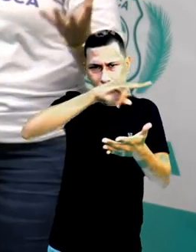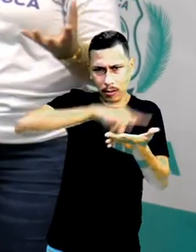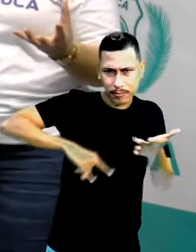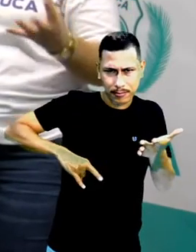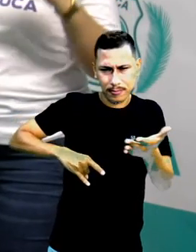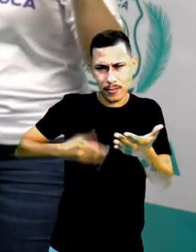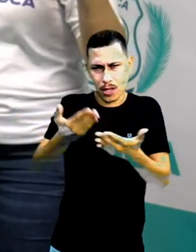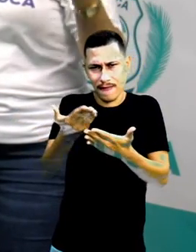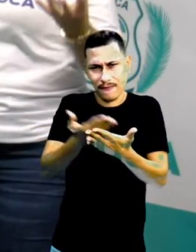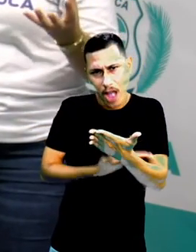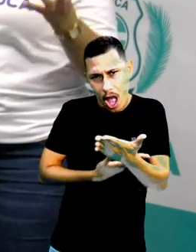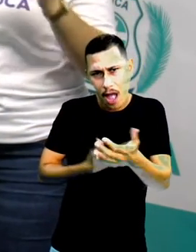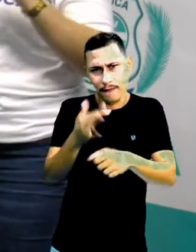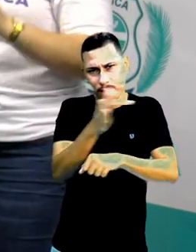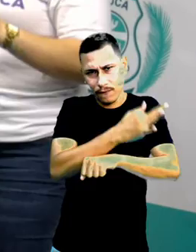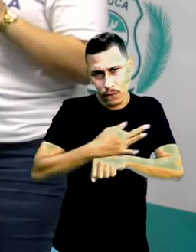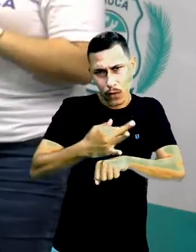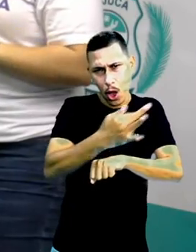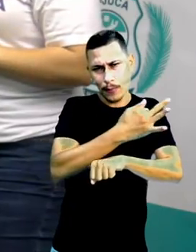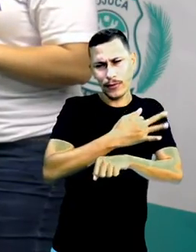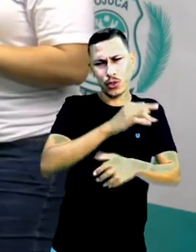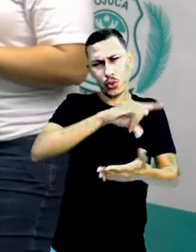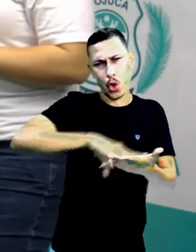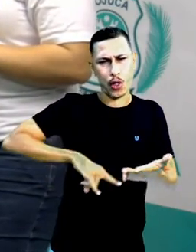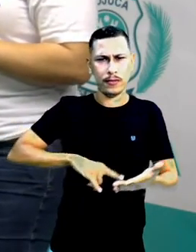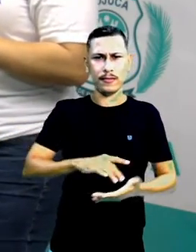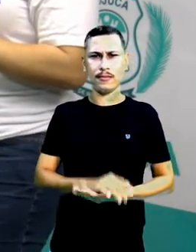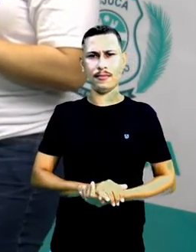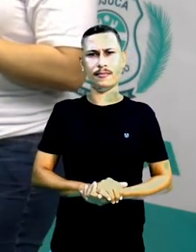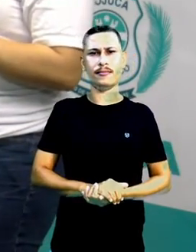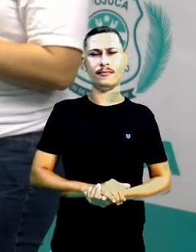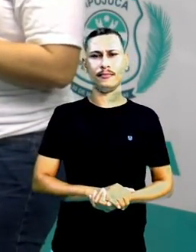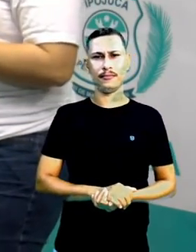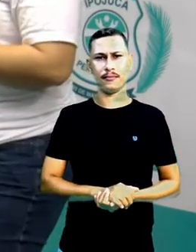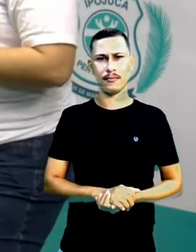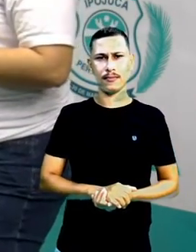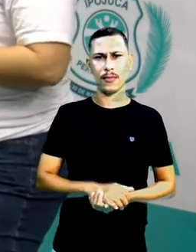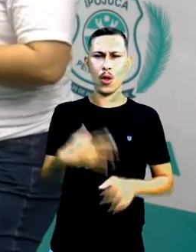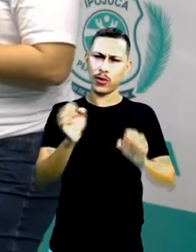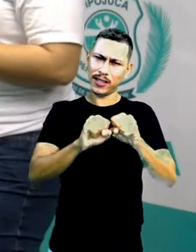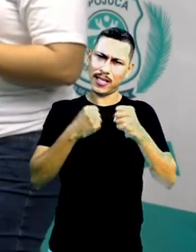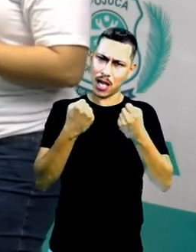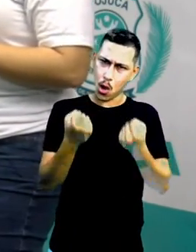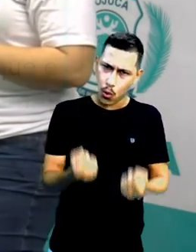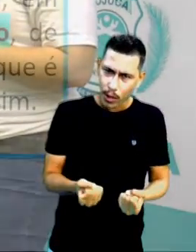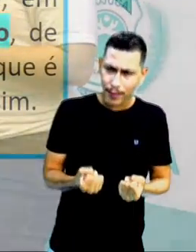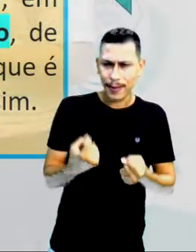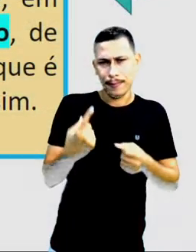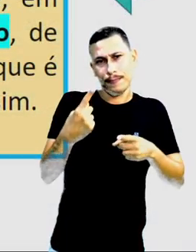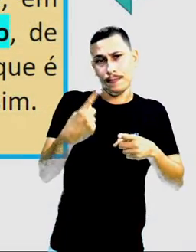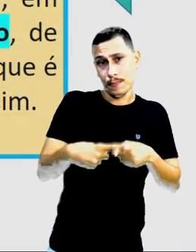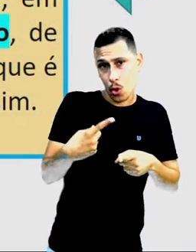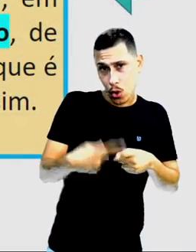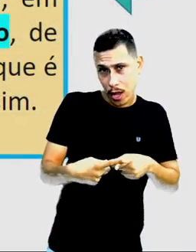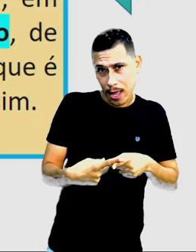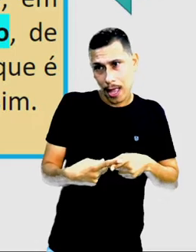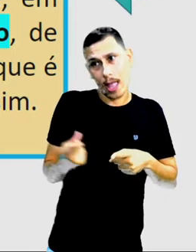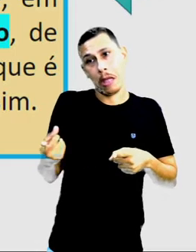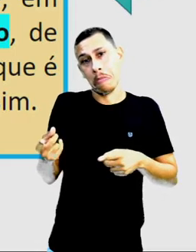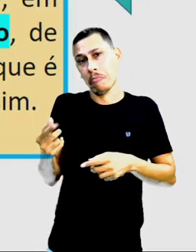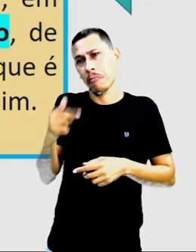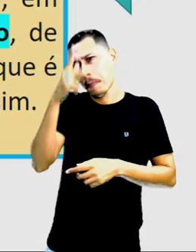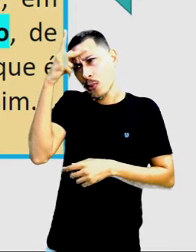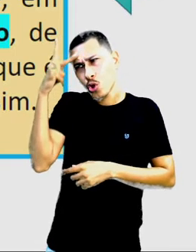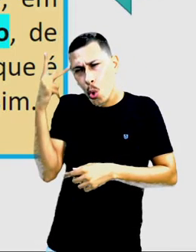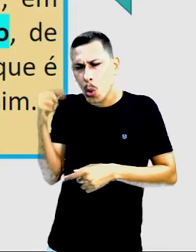formalizando, normatizando alguma coisa. Essa maior segurança decorre do fato de que em caso de